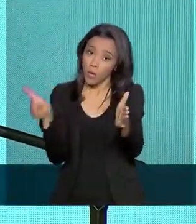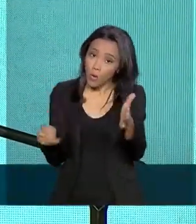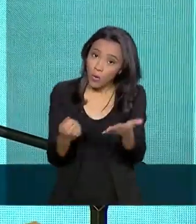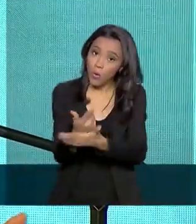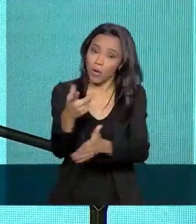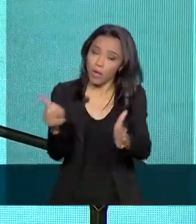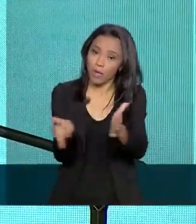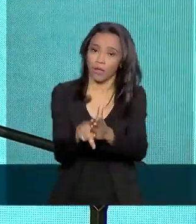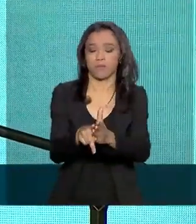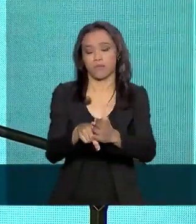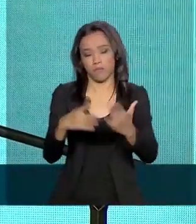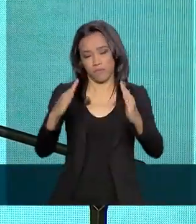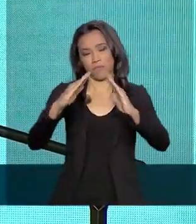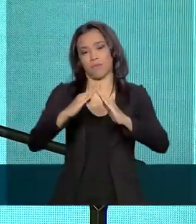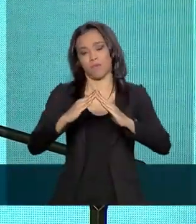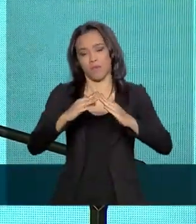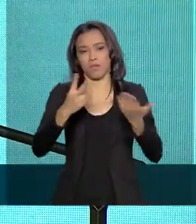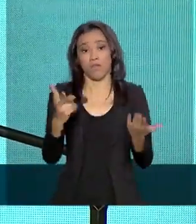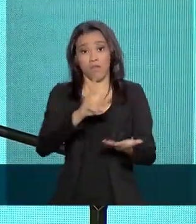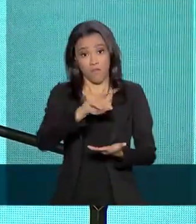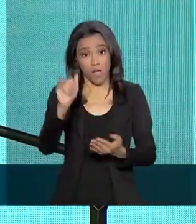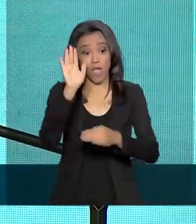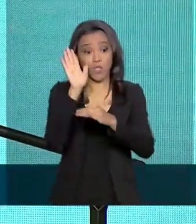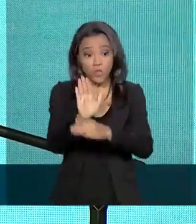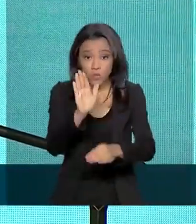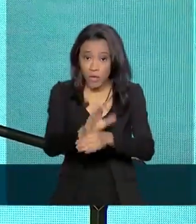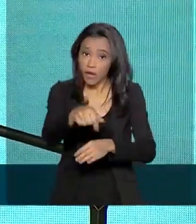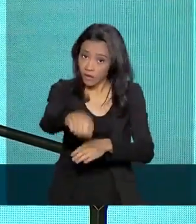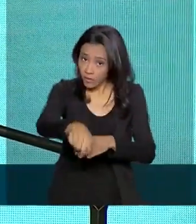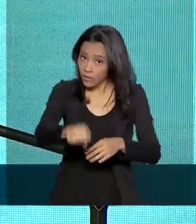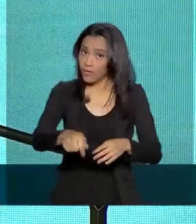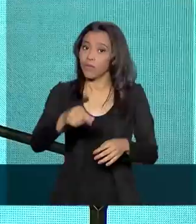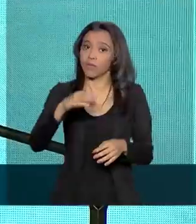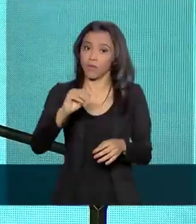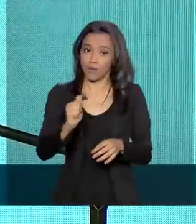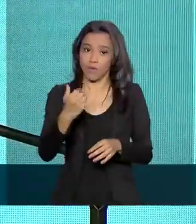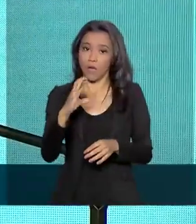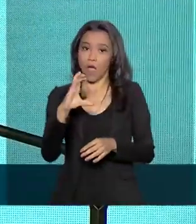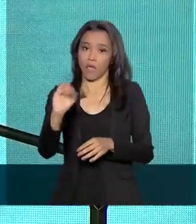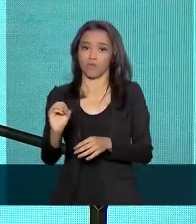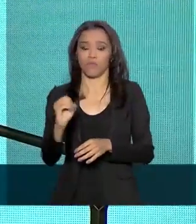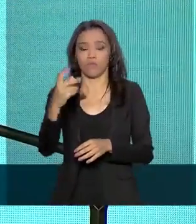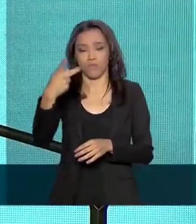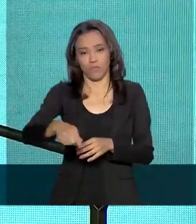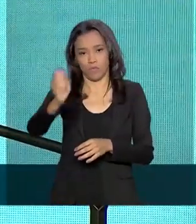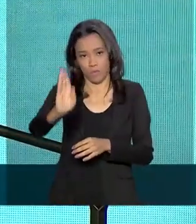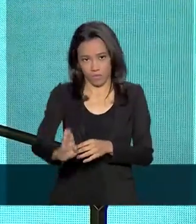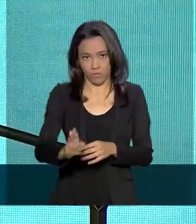Então, é bem-vindo, vai ajudar aqui a questão do aço no Brasil.